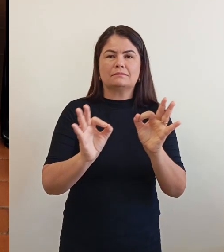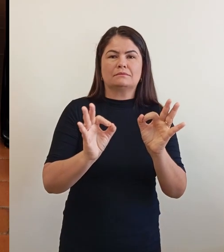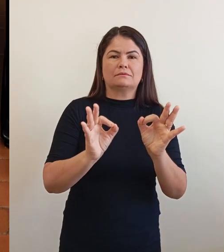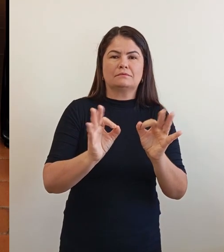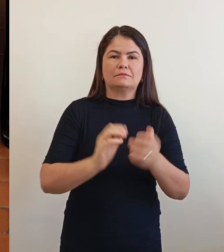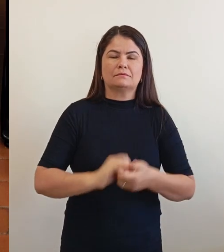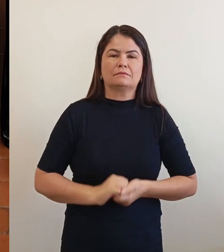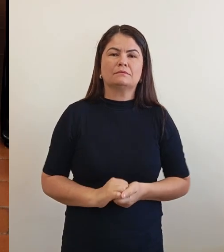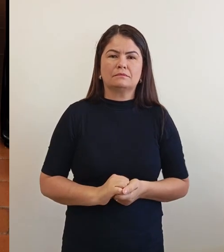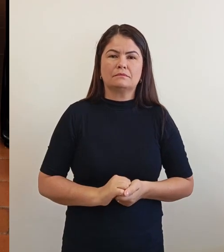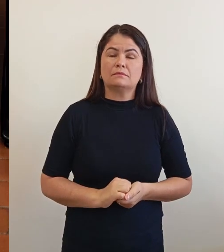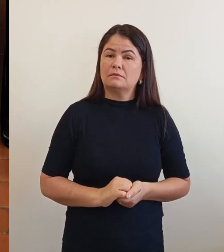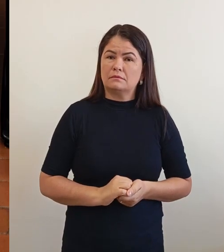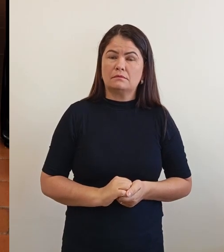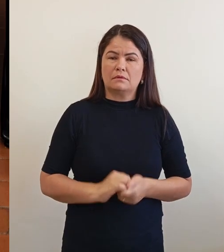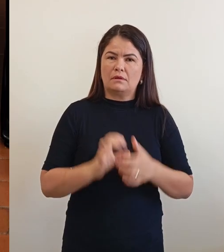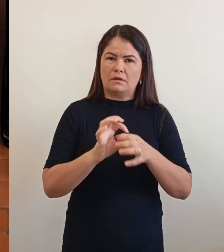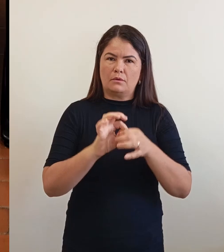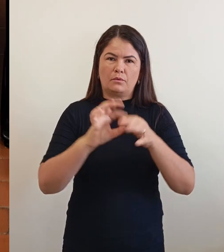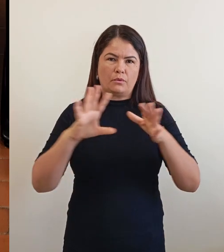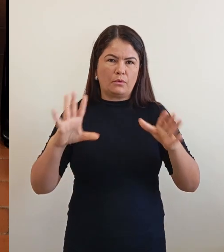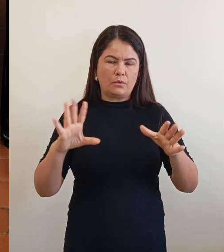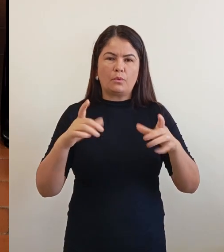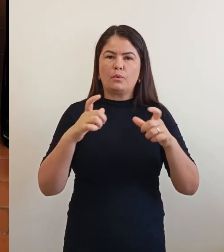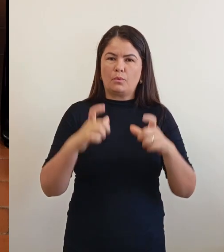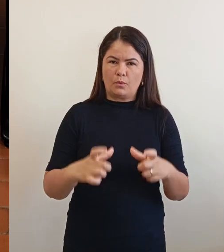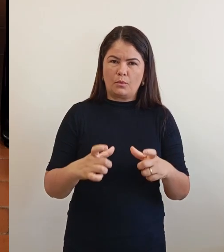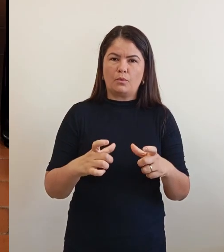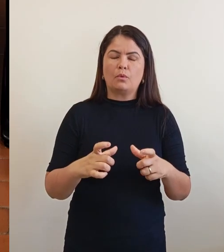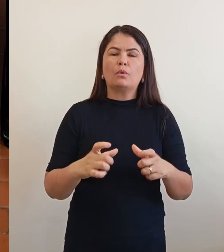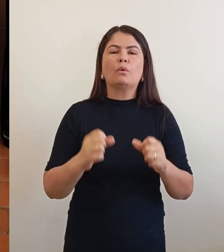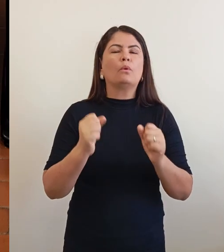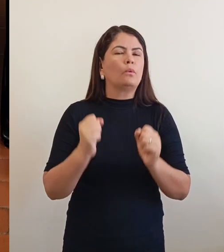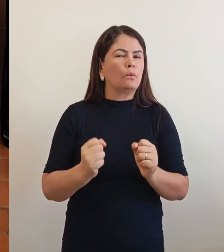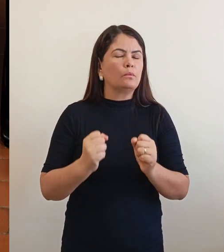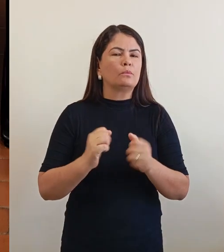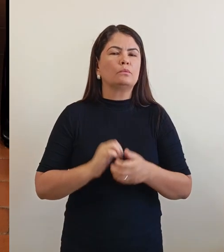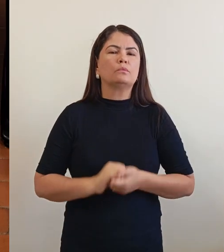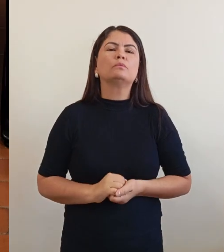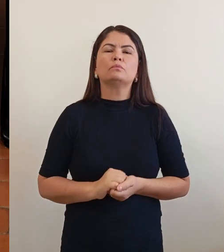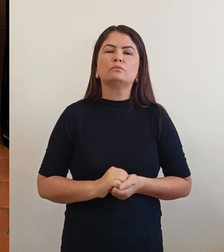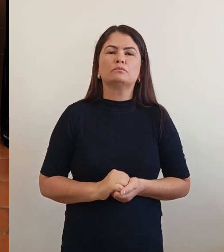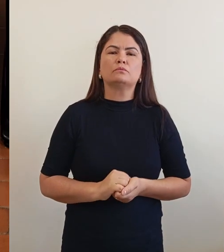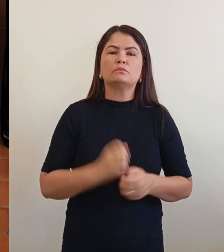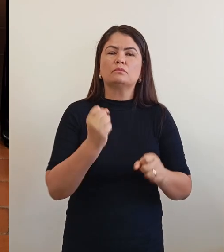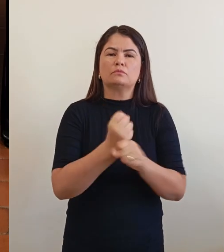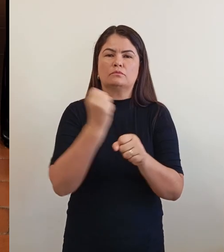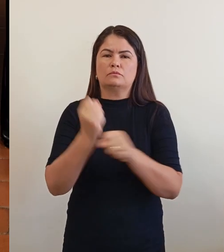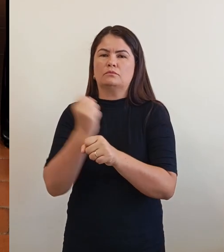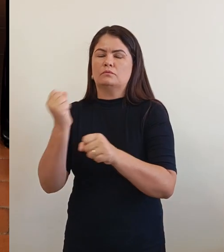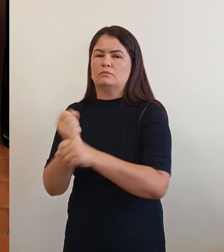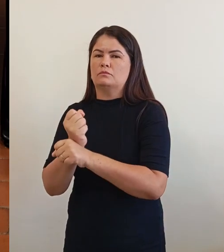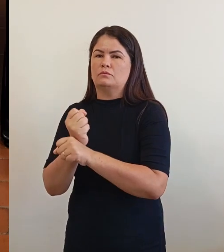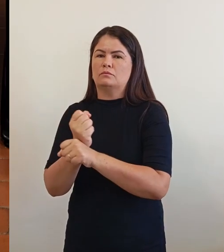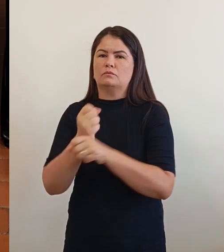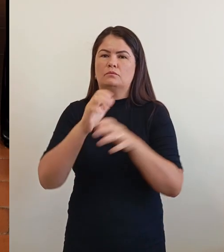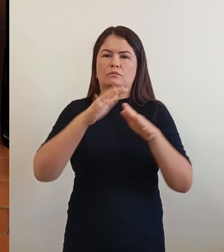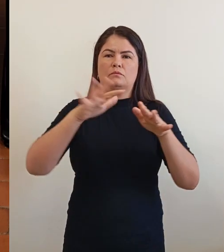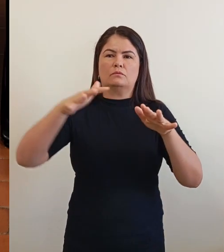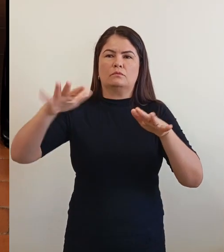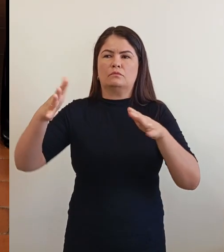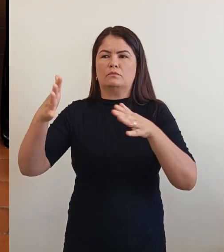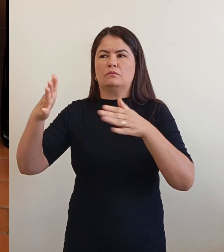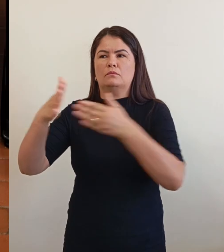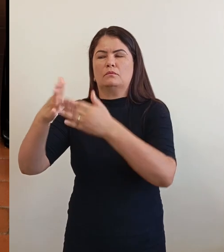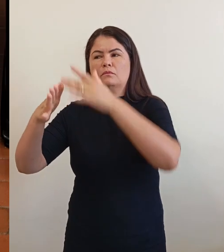liberando ali aquele local que possa realmente ser construído uma represa. Não é